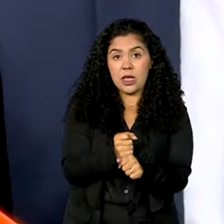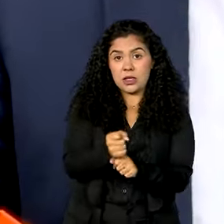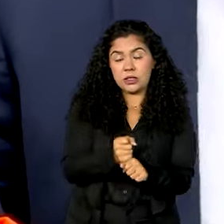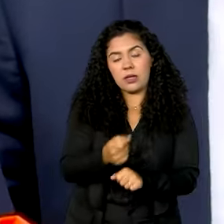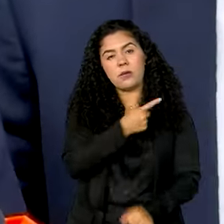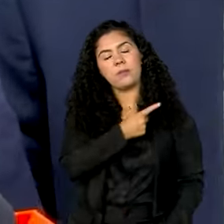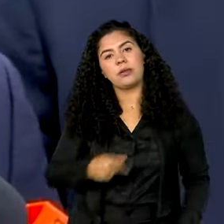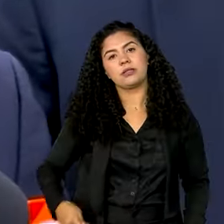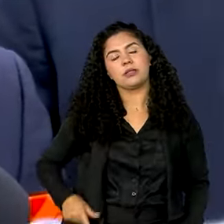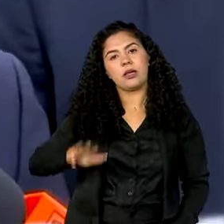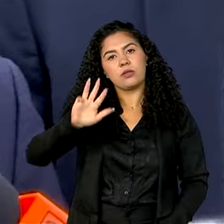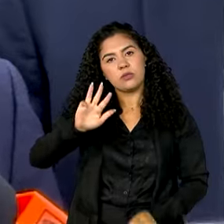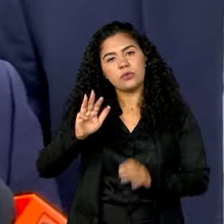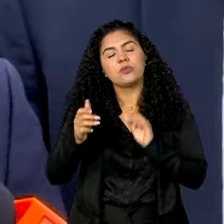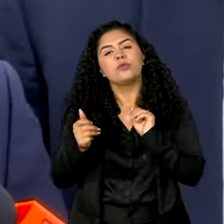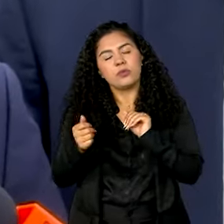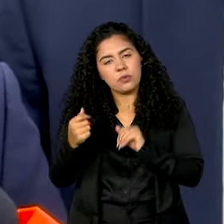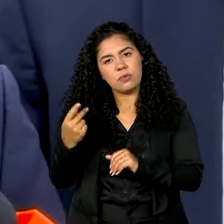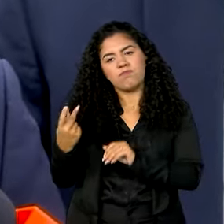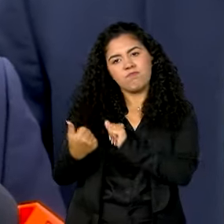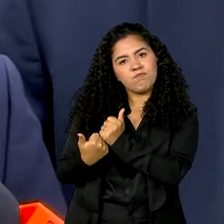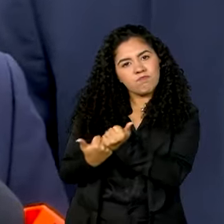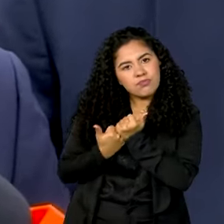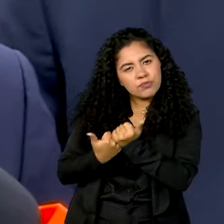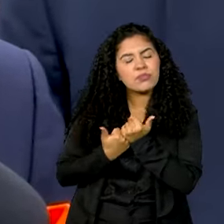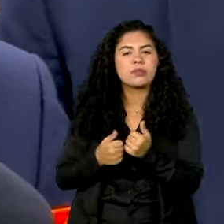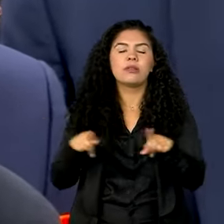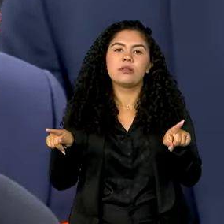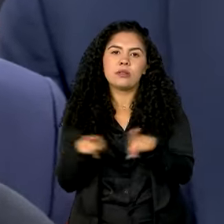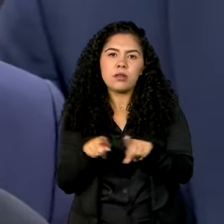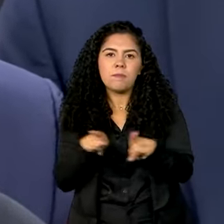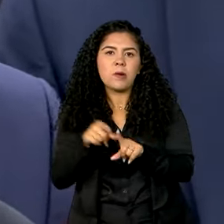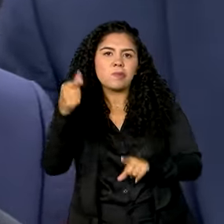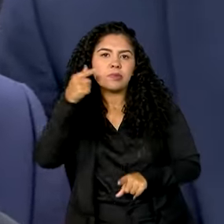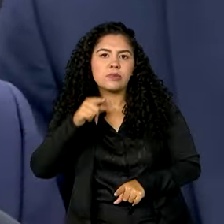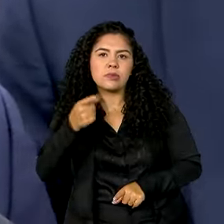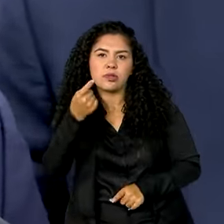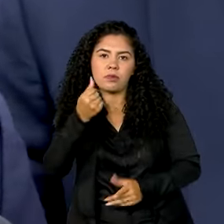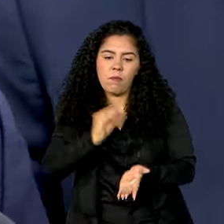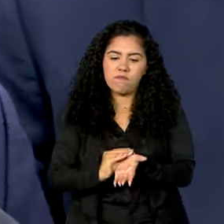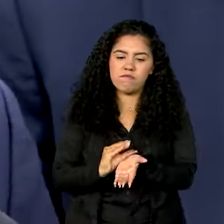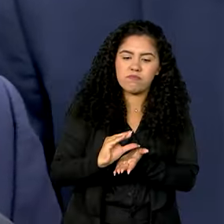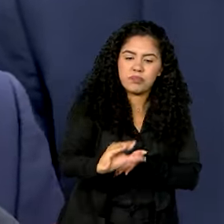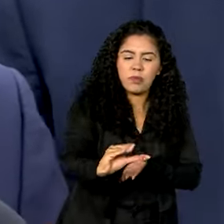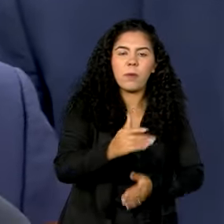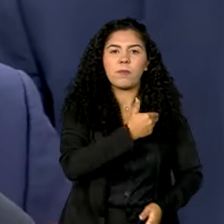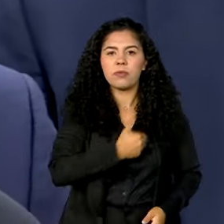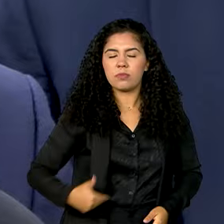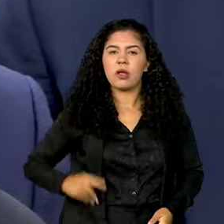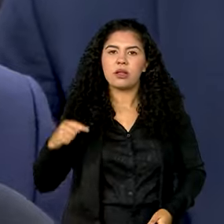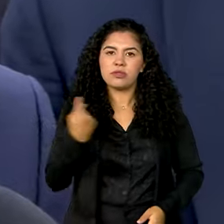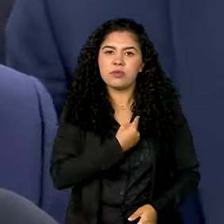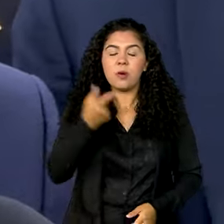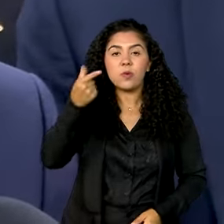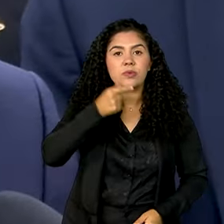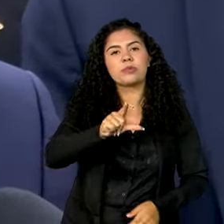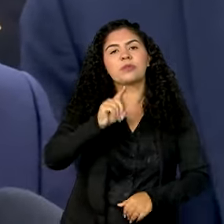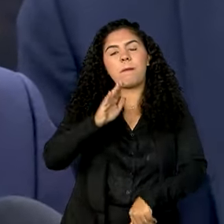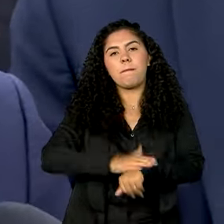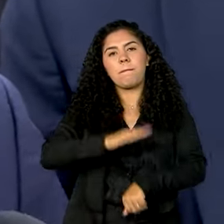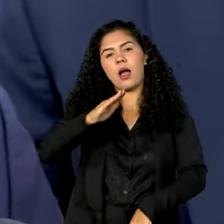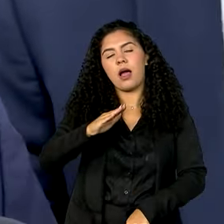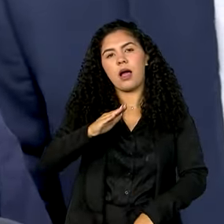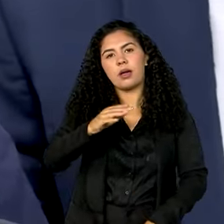Lula, ao lado das nossas concessões e também de investimentos públicos, nós vamos chegar a entregar mais de 40